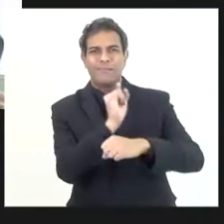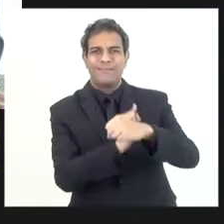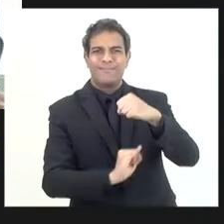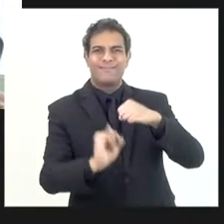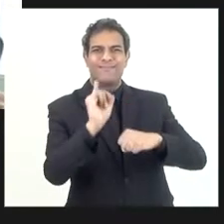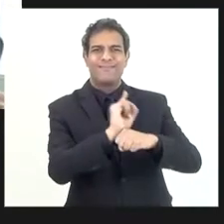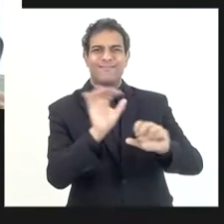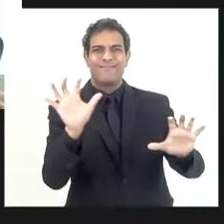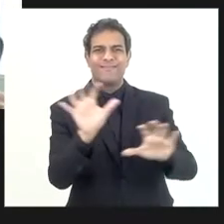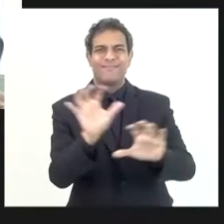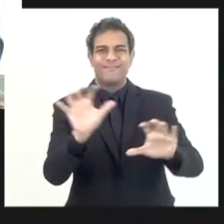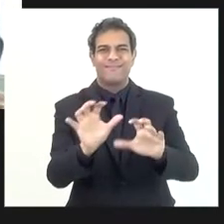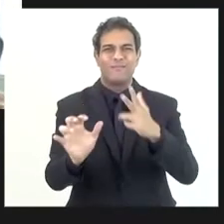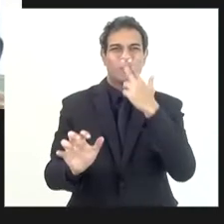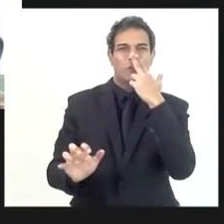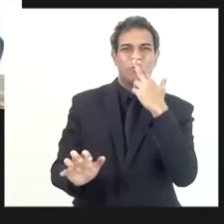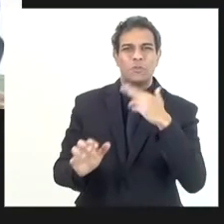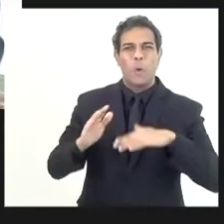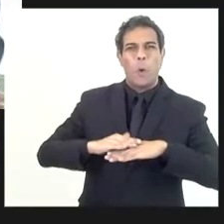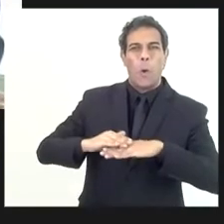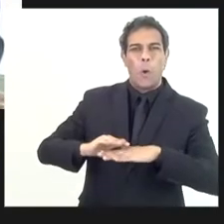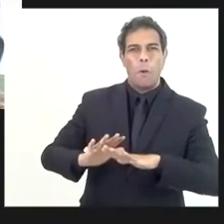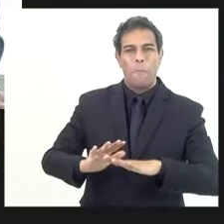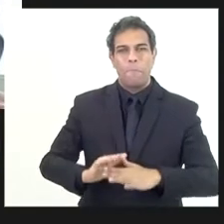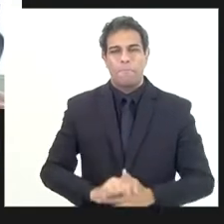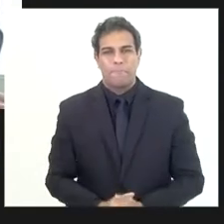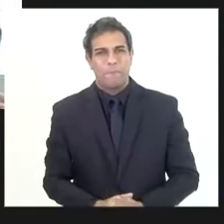na conexão, desculpa, estamos ouvindo,